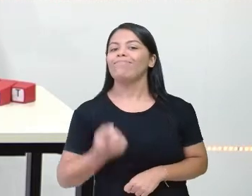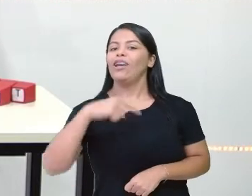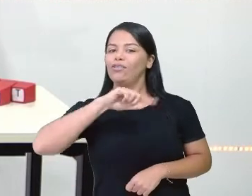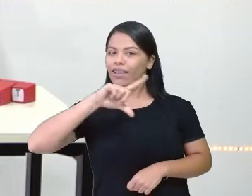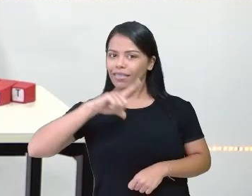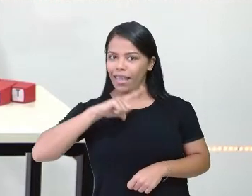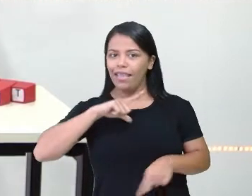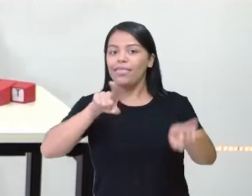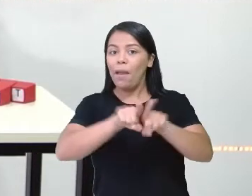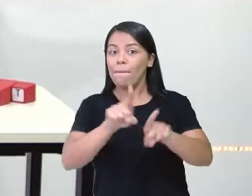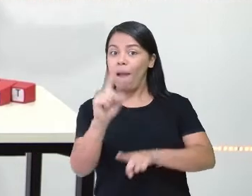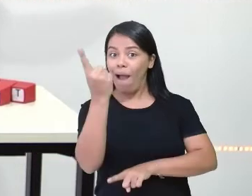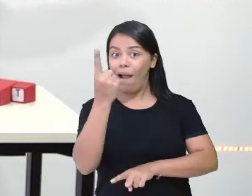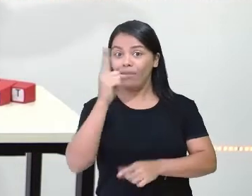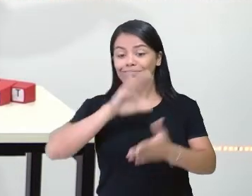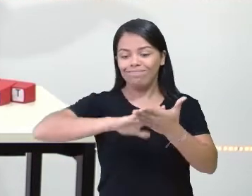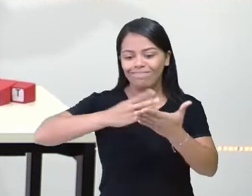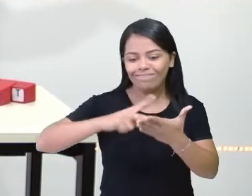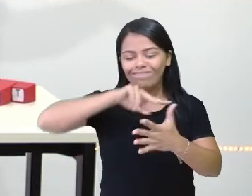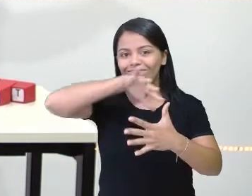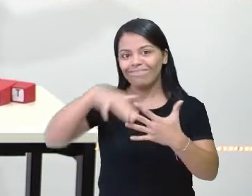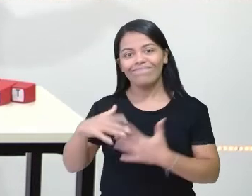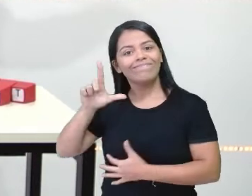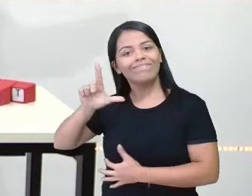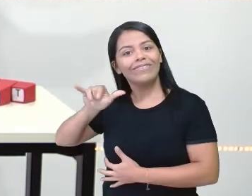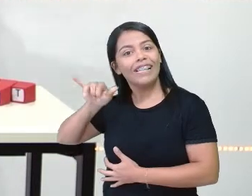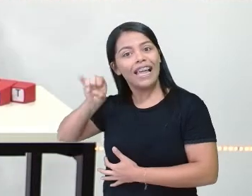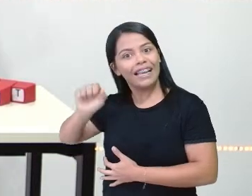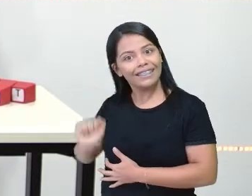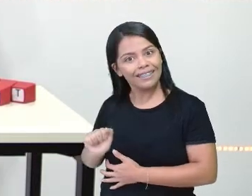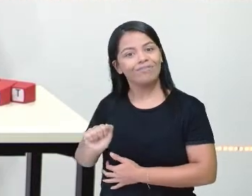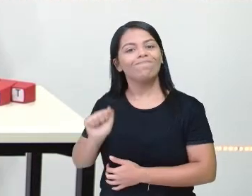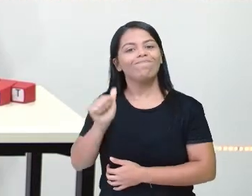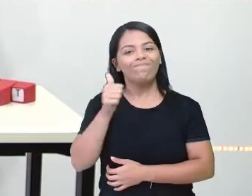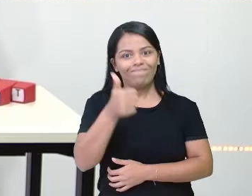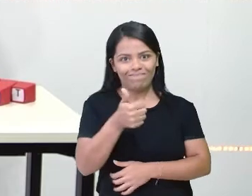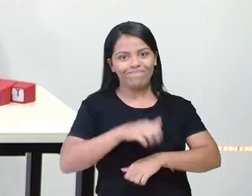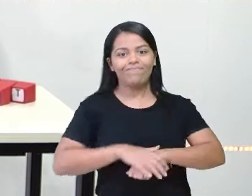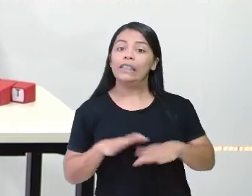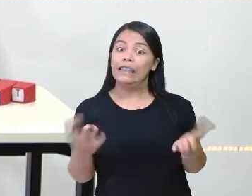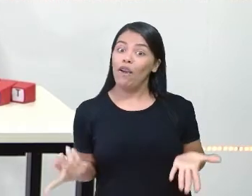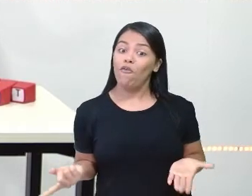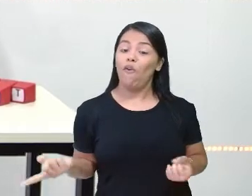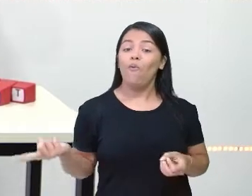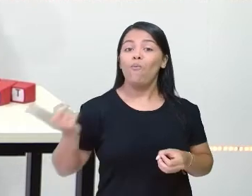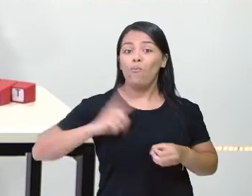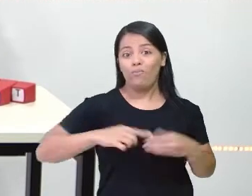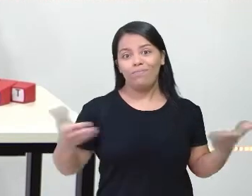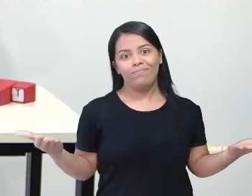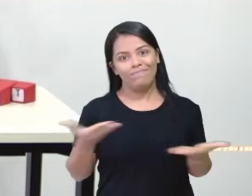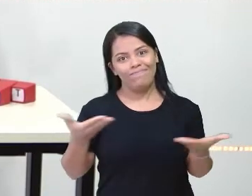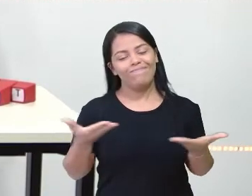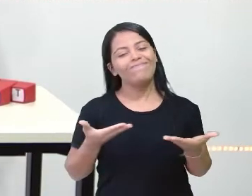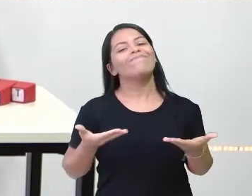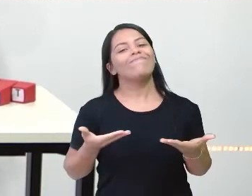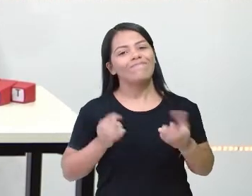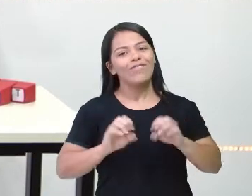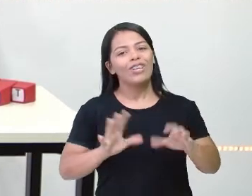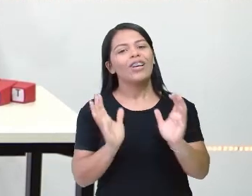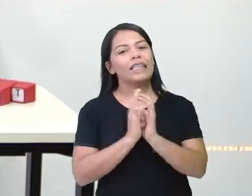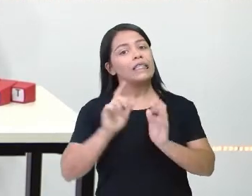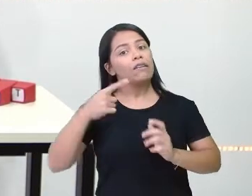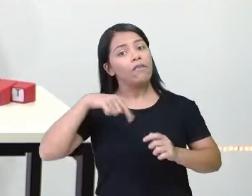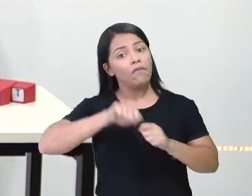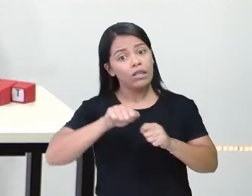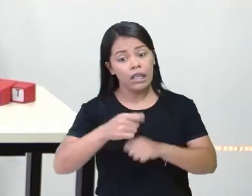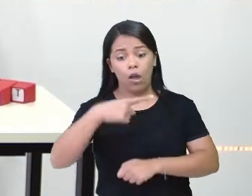intérprete de livros, a Laysa Nicolau, que voltou para o Educa e vai estar aqui tornando nossas